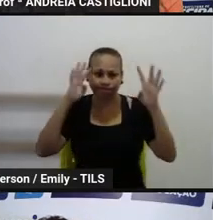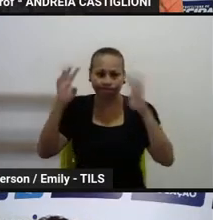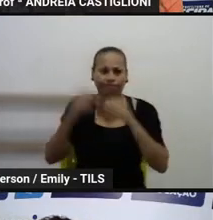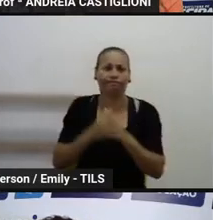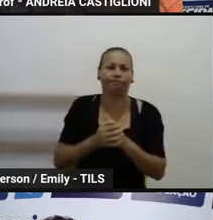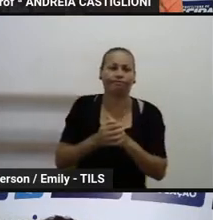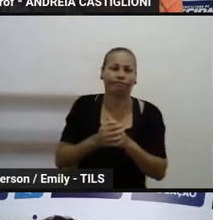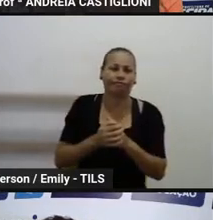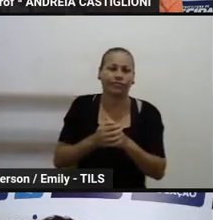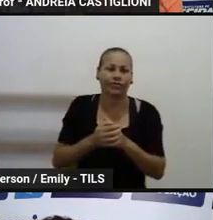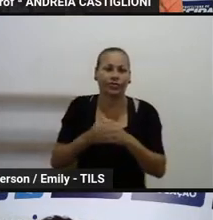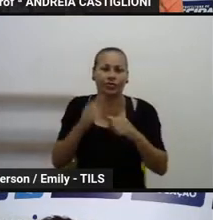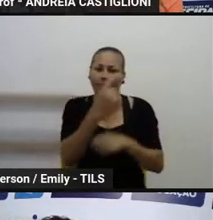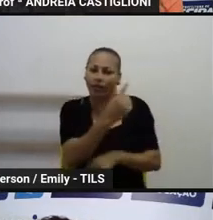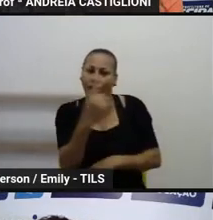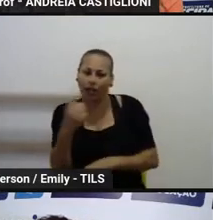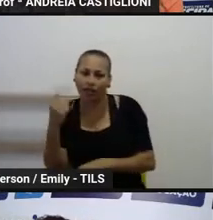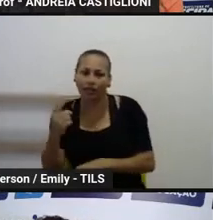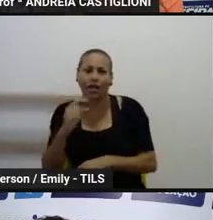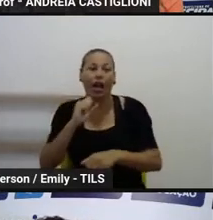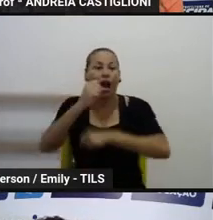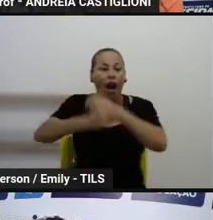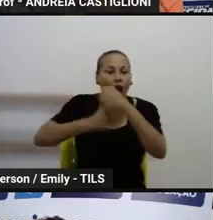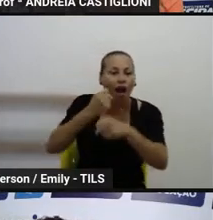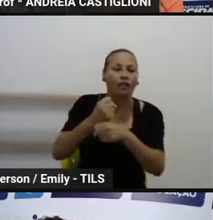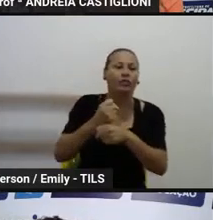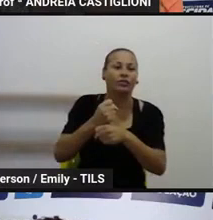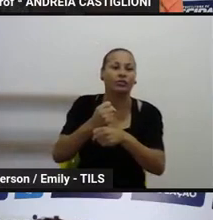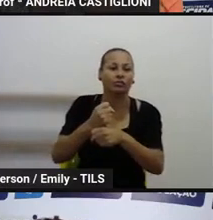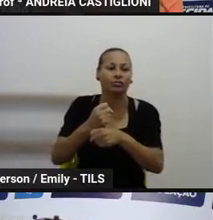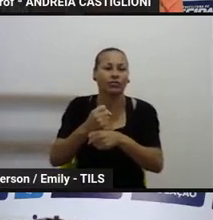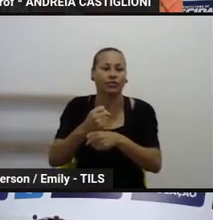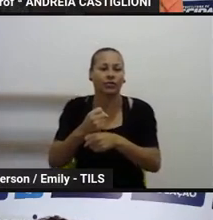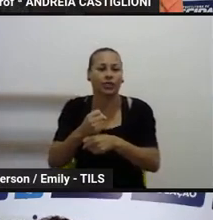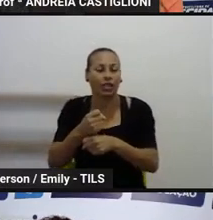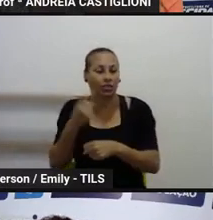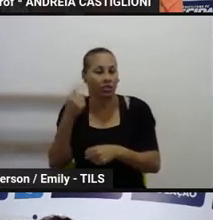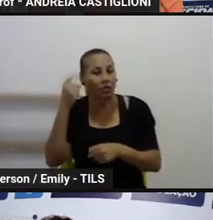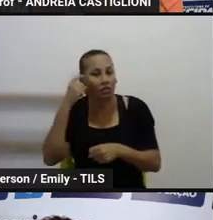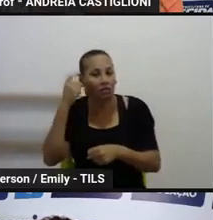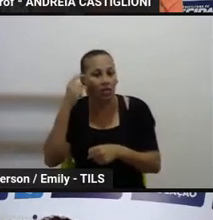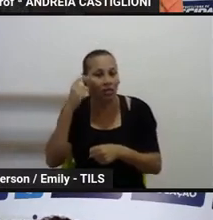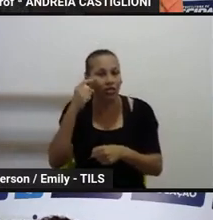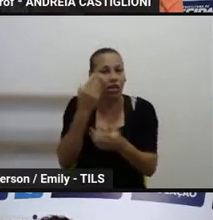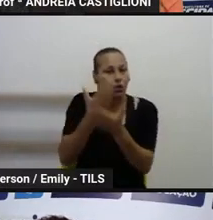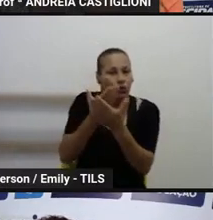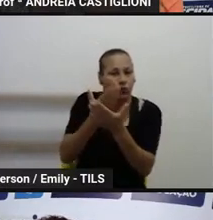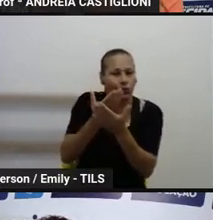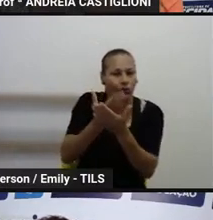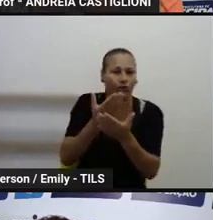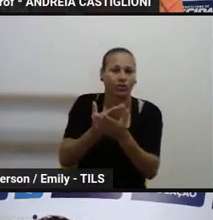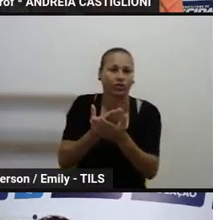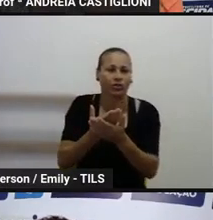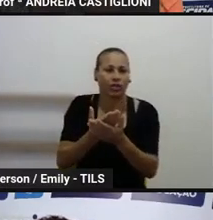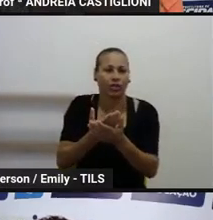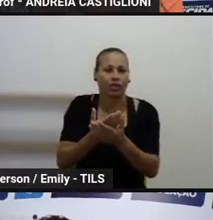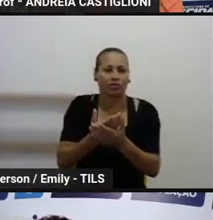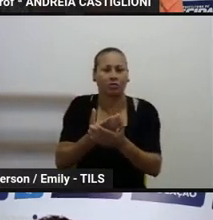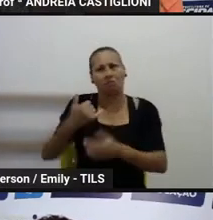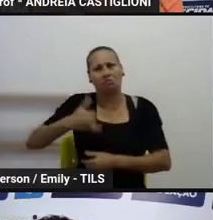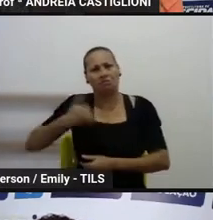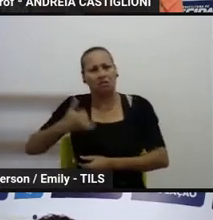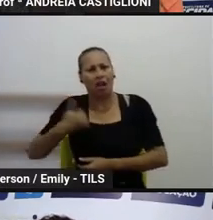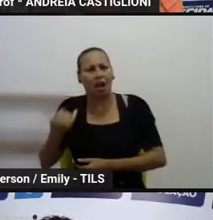descritores para cada ano, pensando no mínimo, né, que cada estudante de cada faixa etária